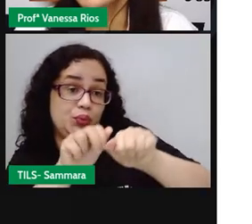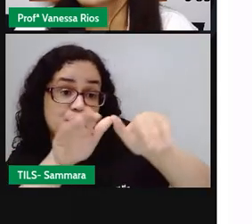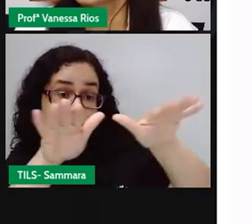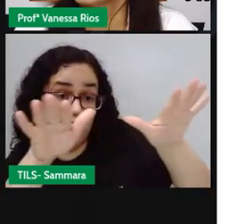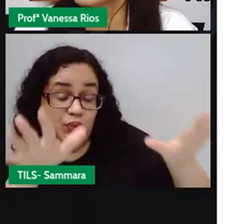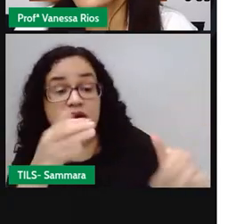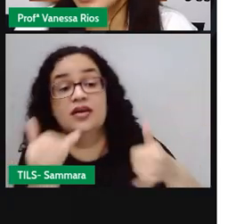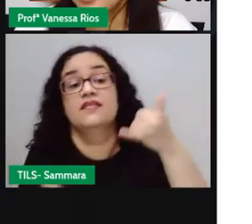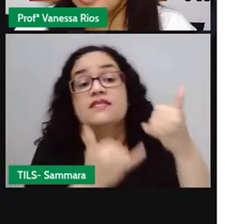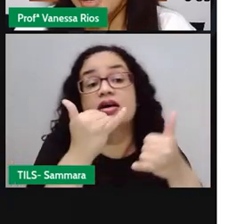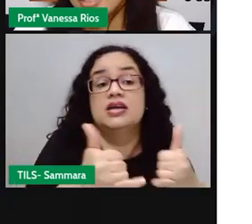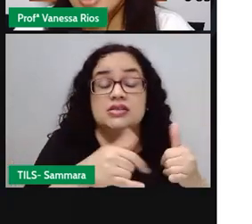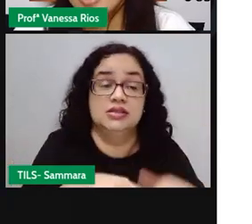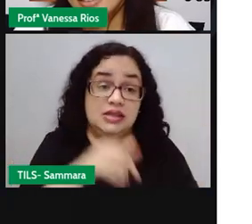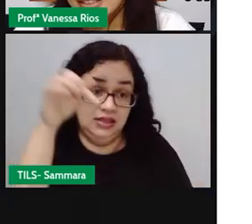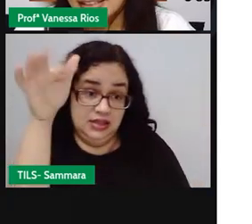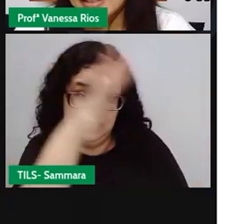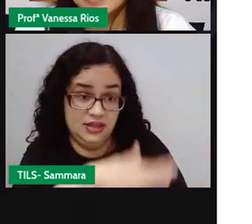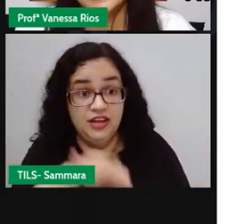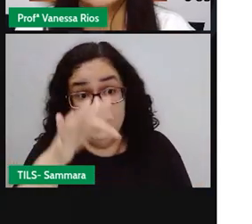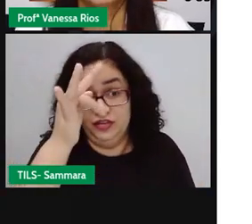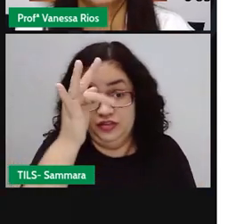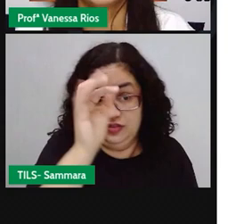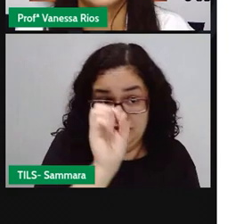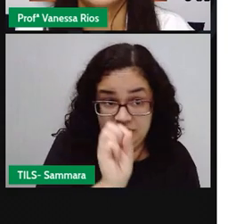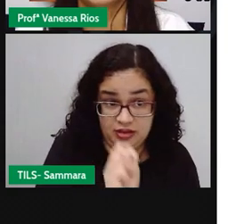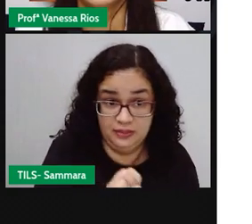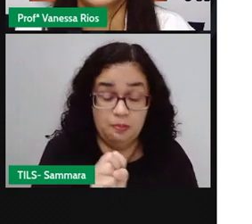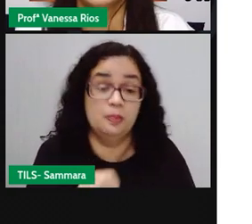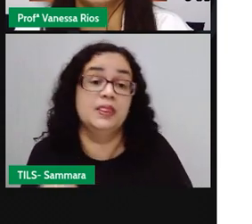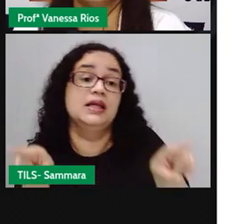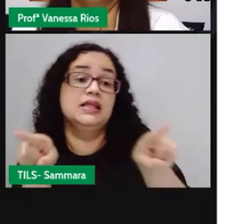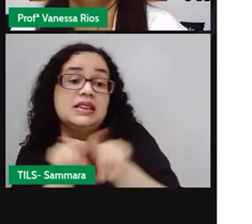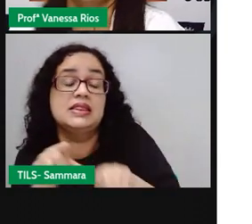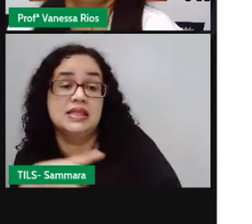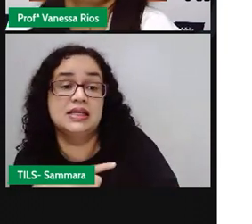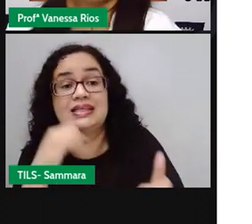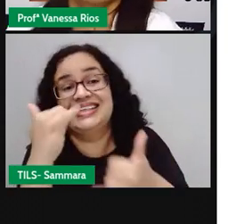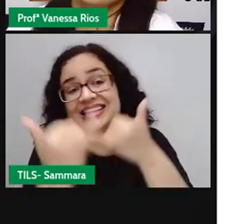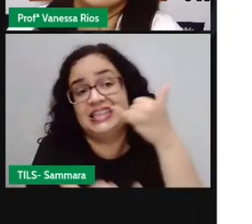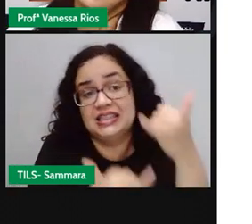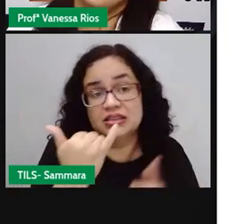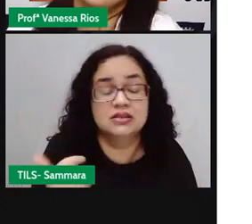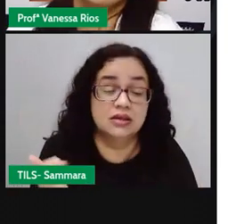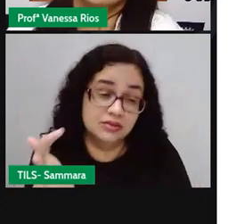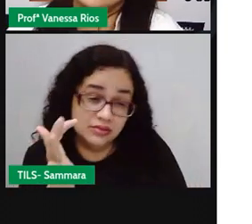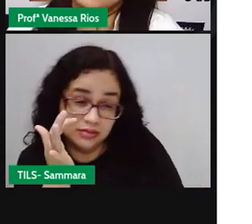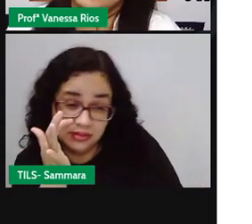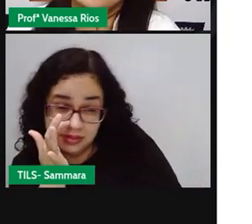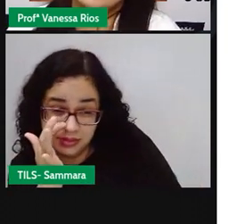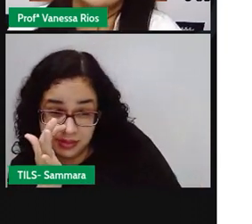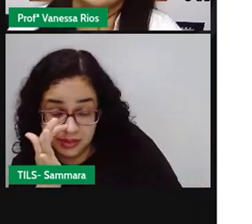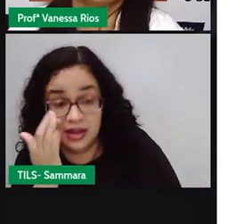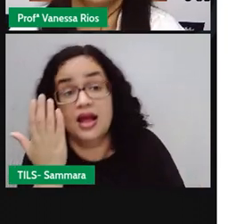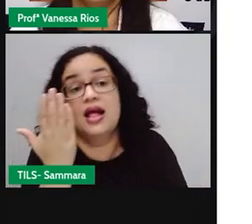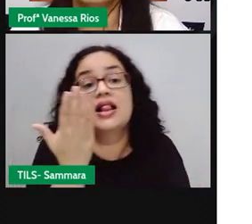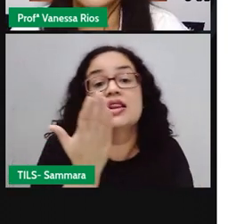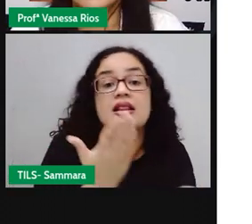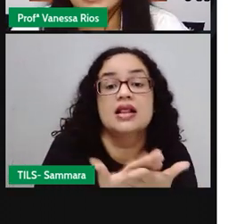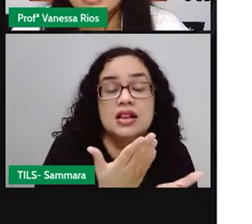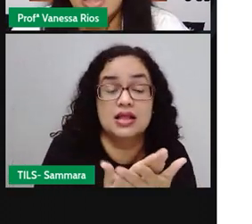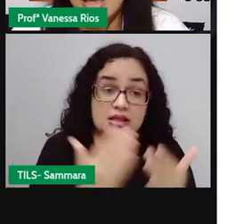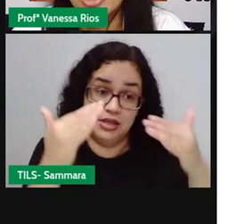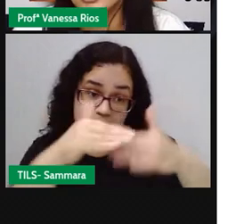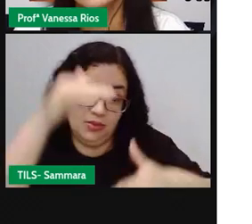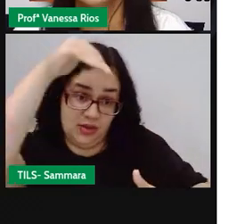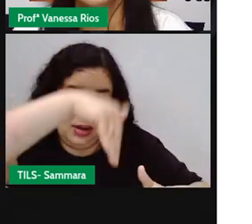vários cantos aí de Feira de Santana, não é? Tem aí crianças que estão assistindo essa aula, neste momento, que moram